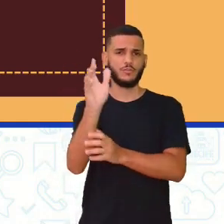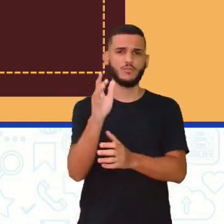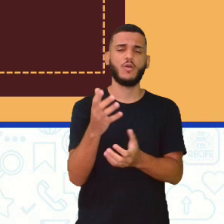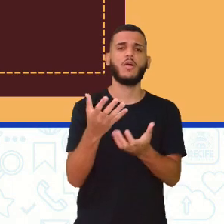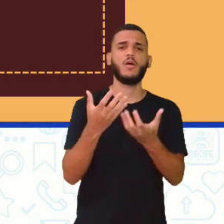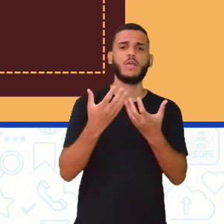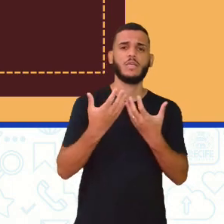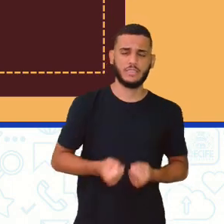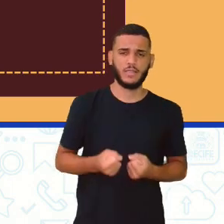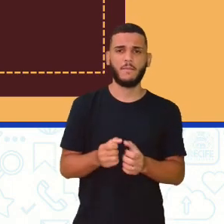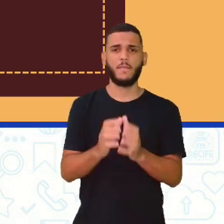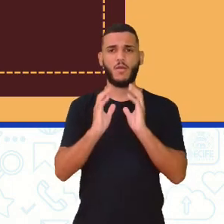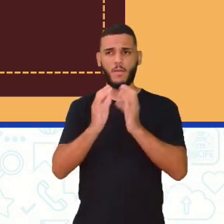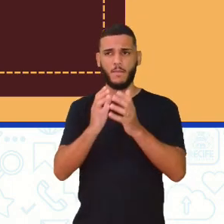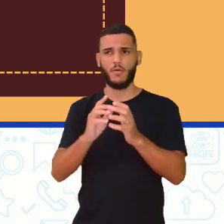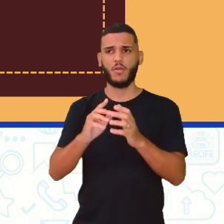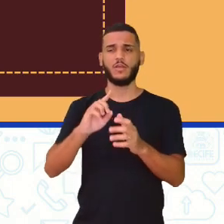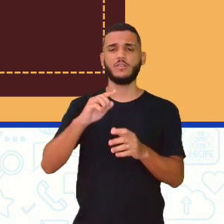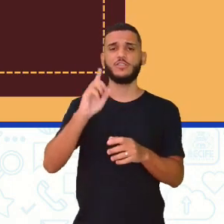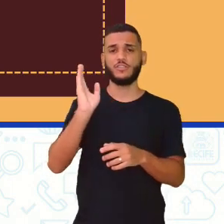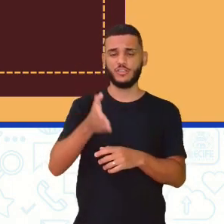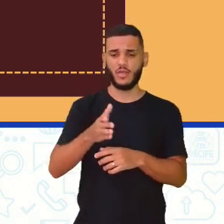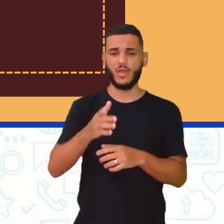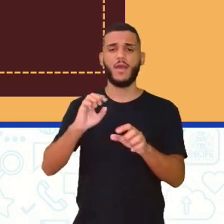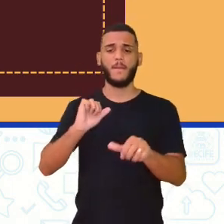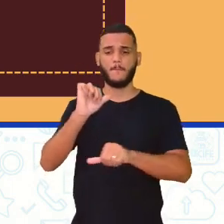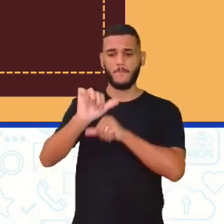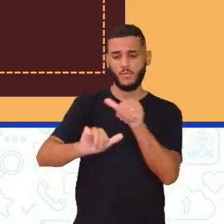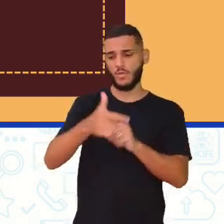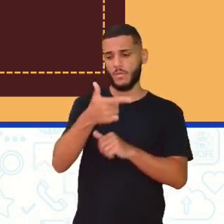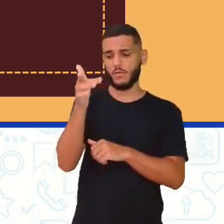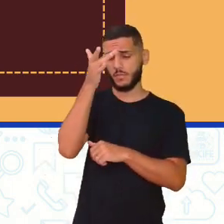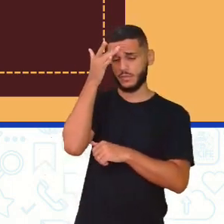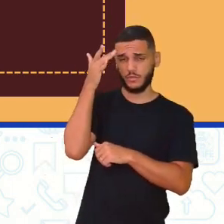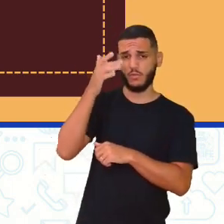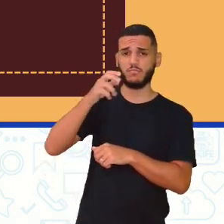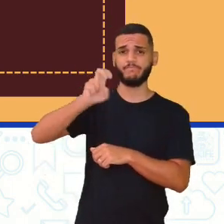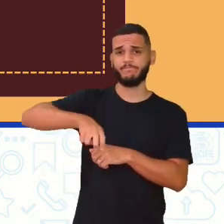passa para o próximo, que era a base para onde ele ia correr, né?